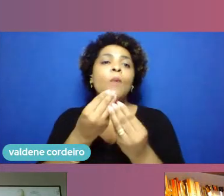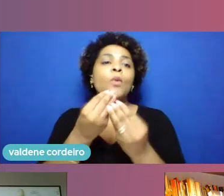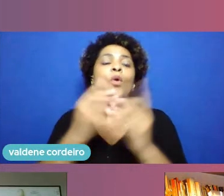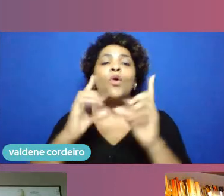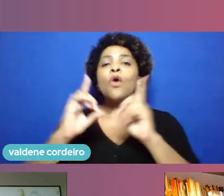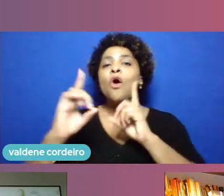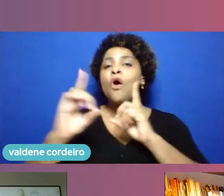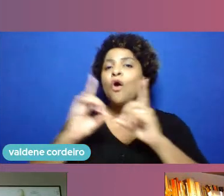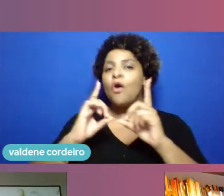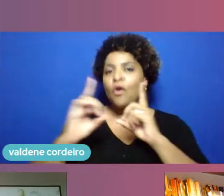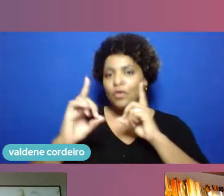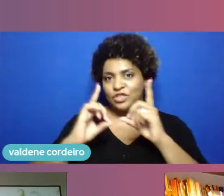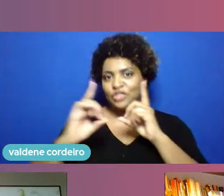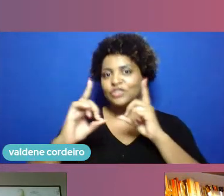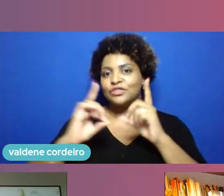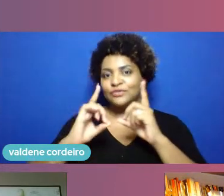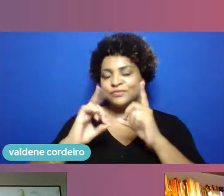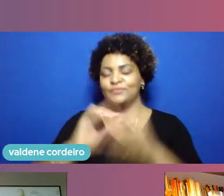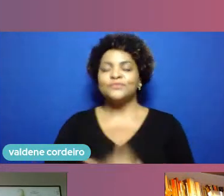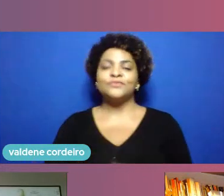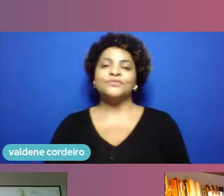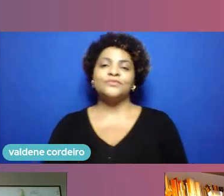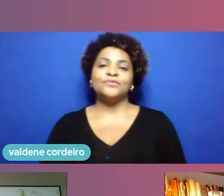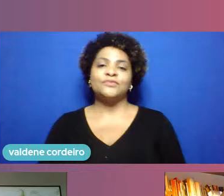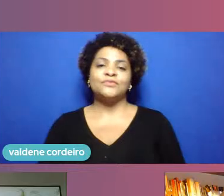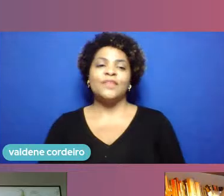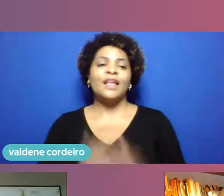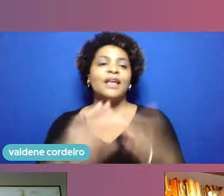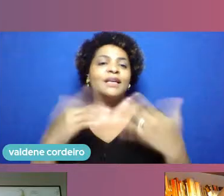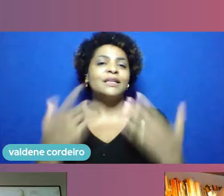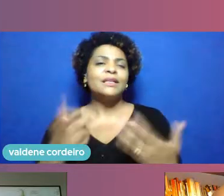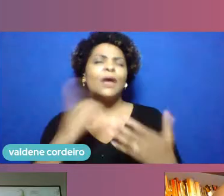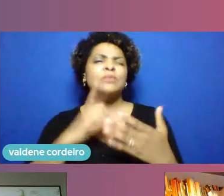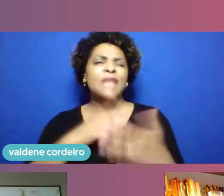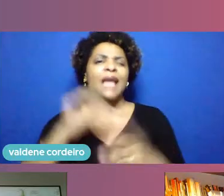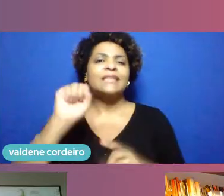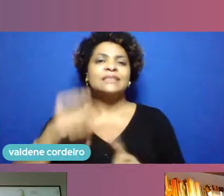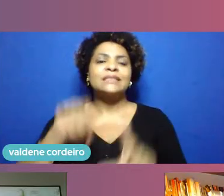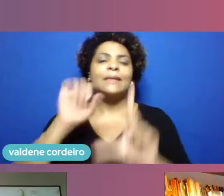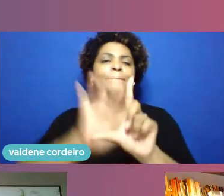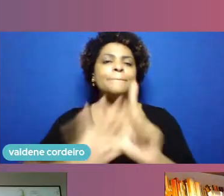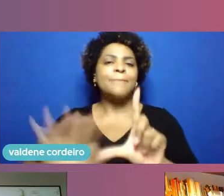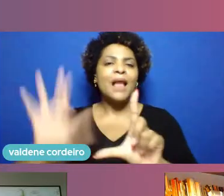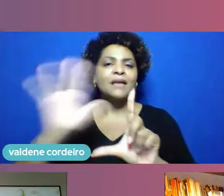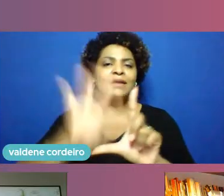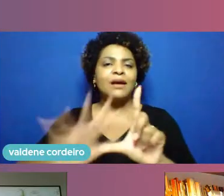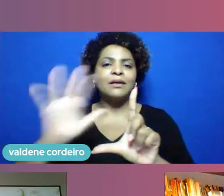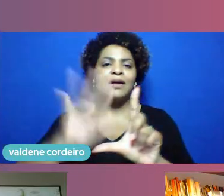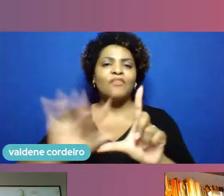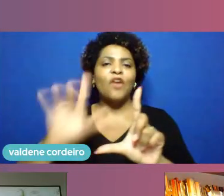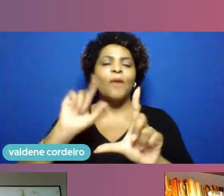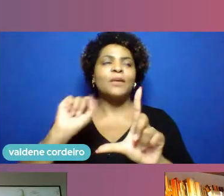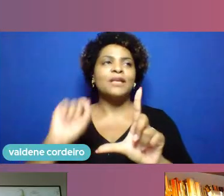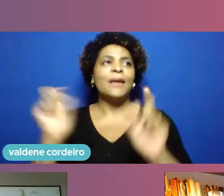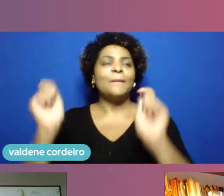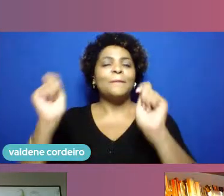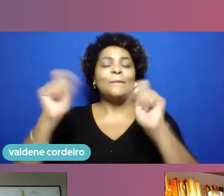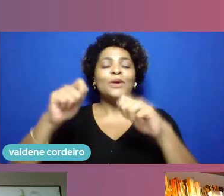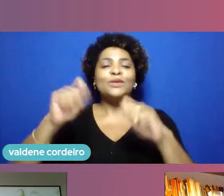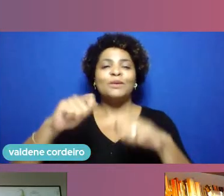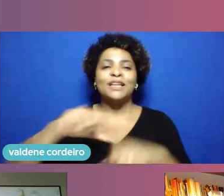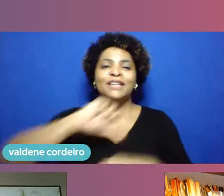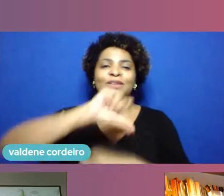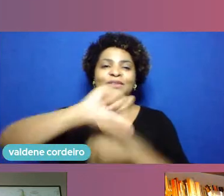e então nós temos plataformas que que habilitam uma transformação cultural